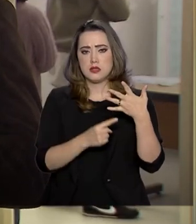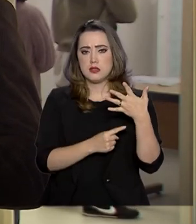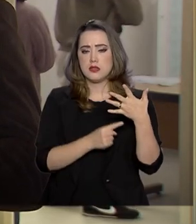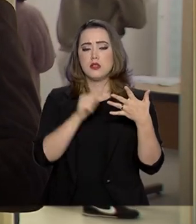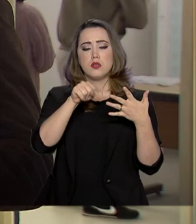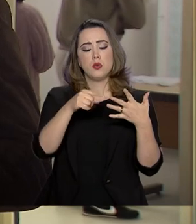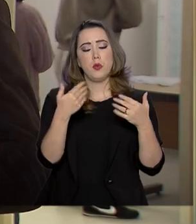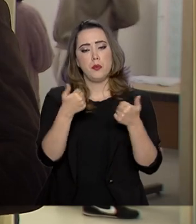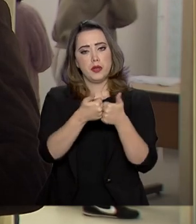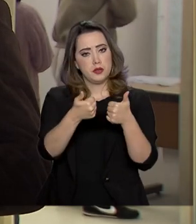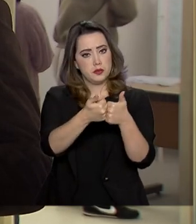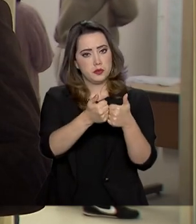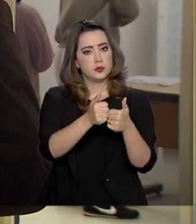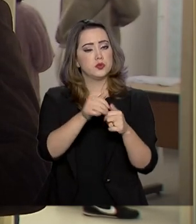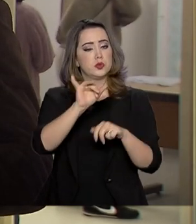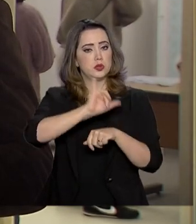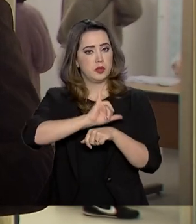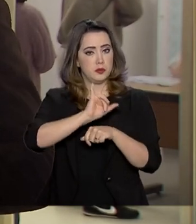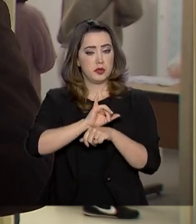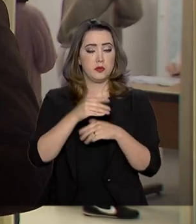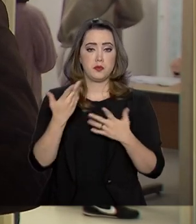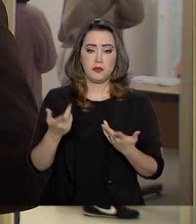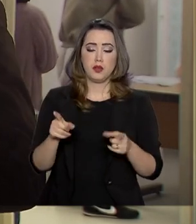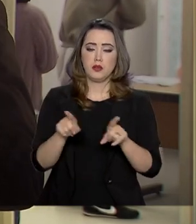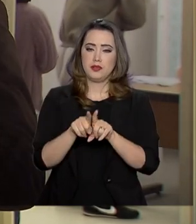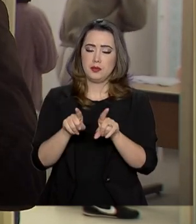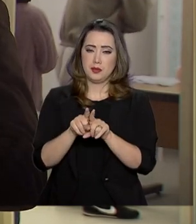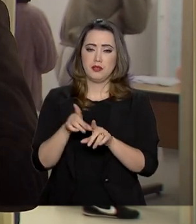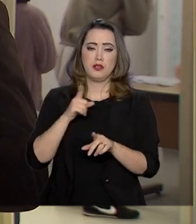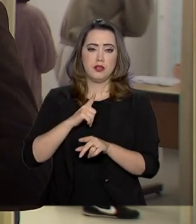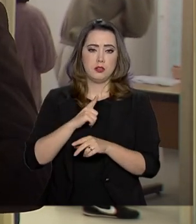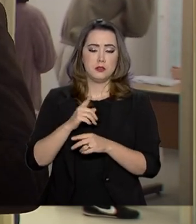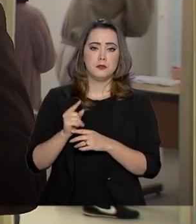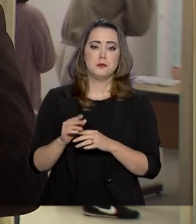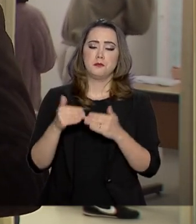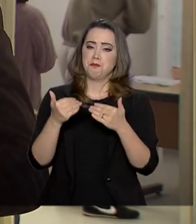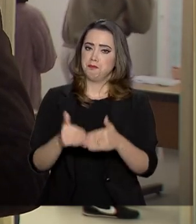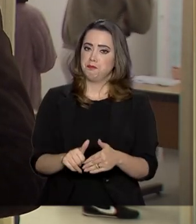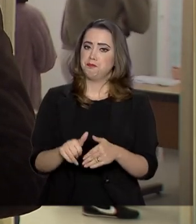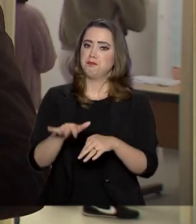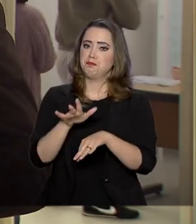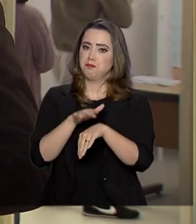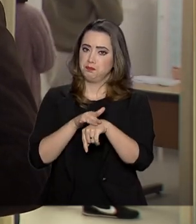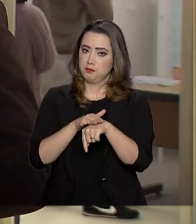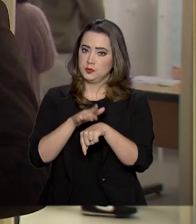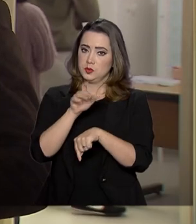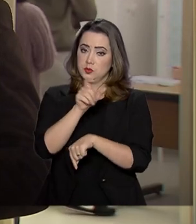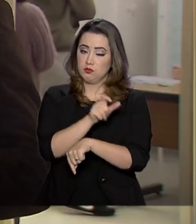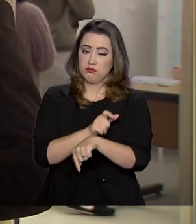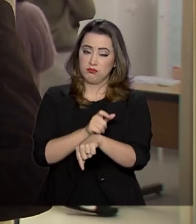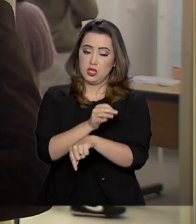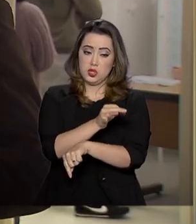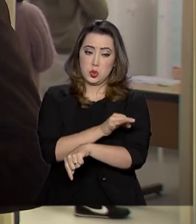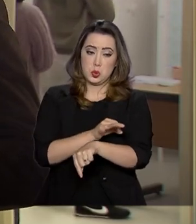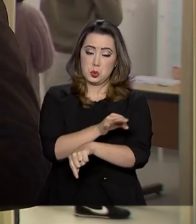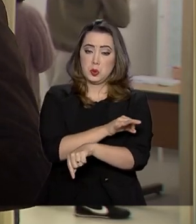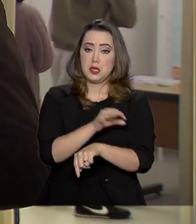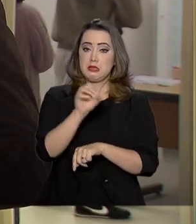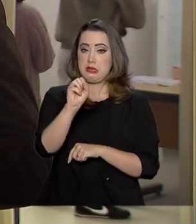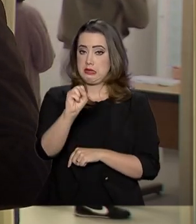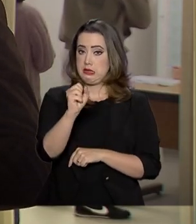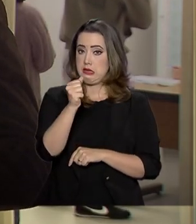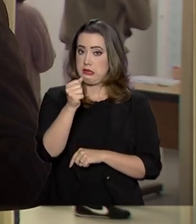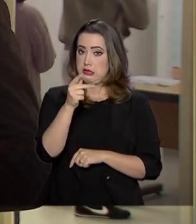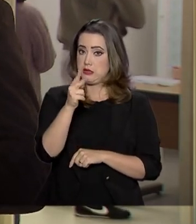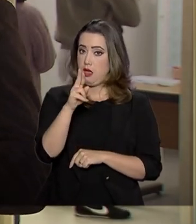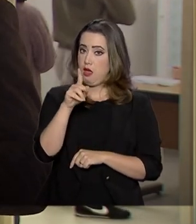Bernardo do Campo e São Caetano do Sul, que também registraram a presença do vírus. A meta do Ministério e da Secretaria